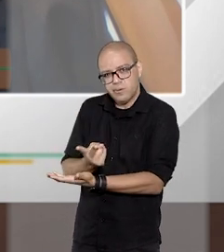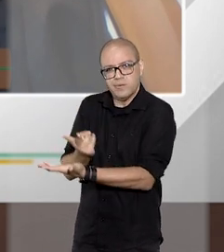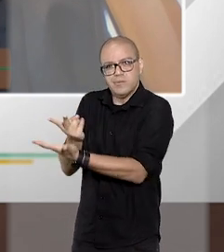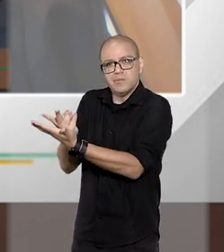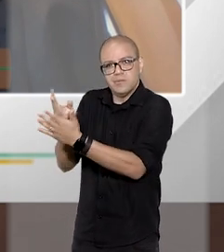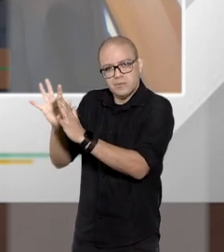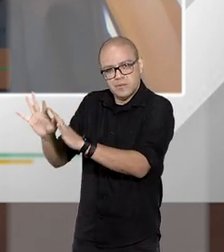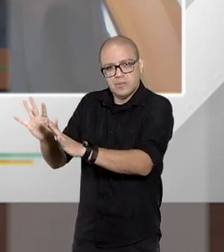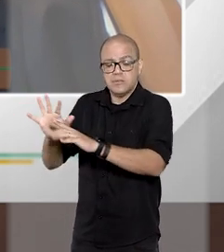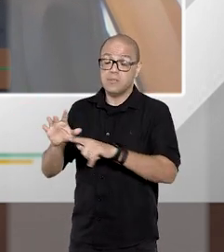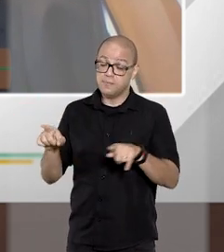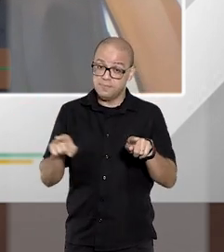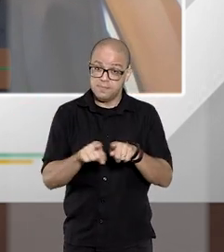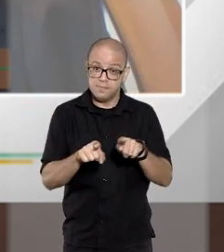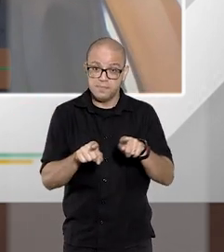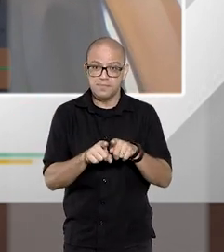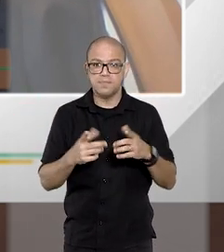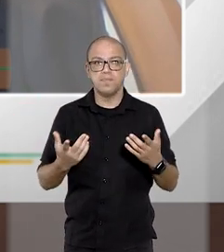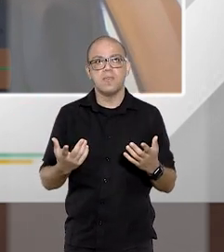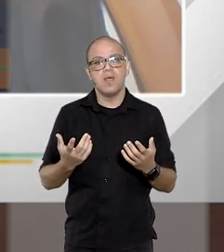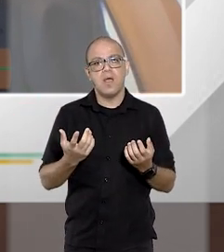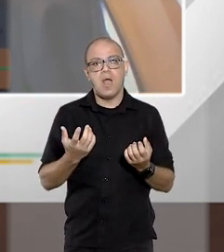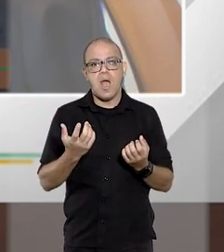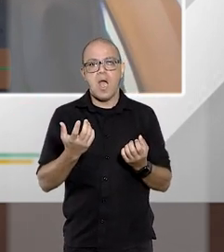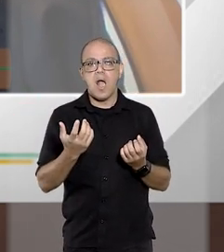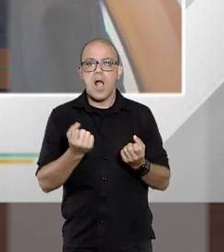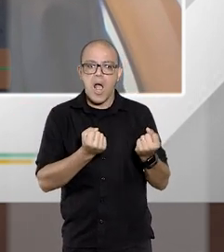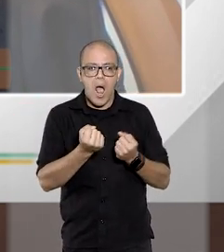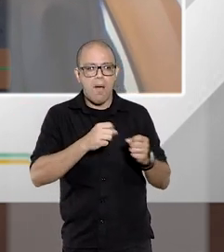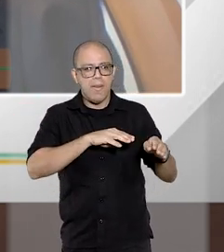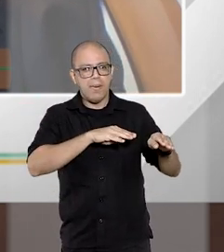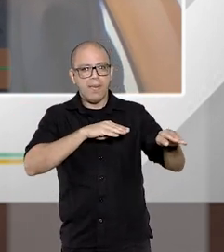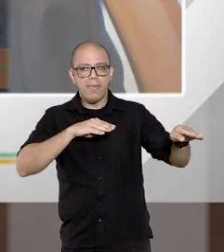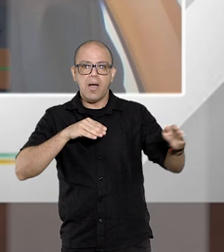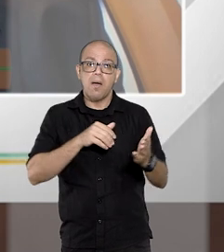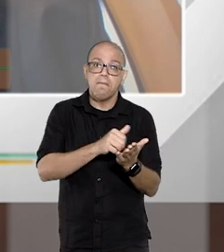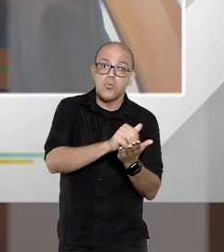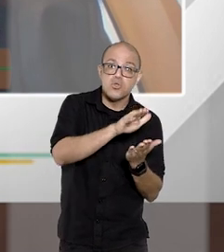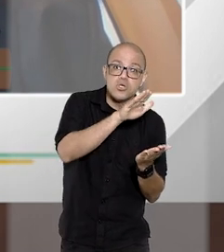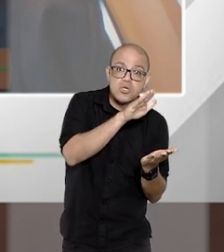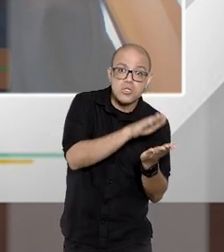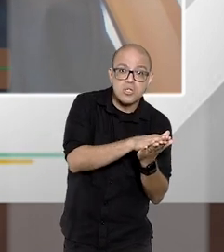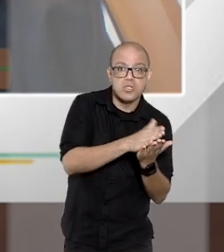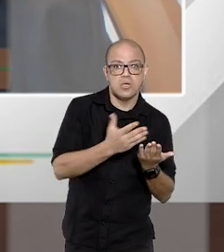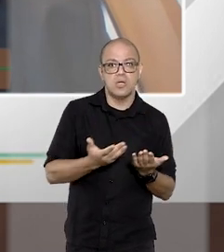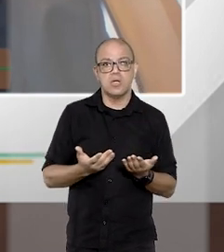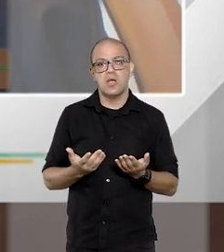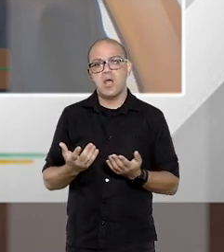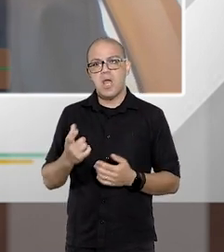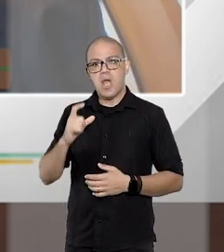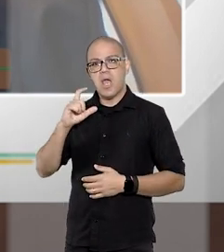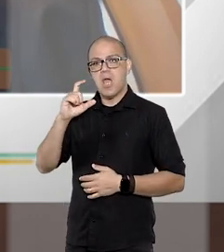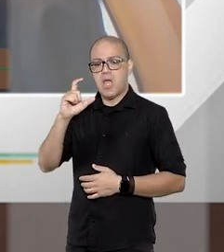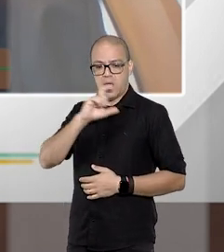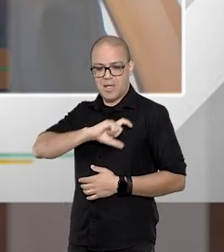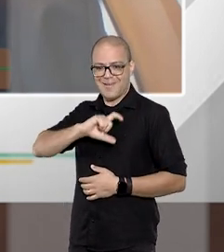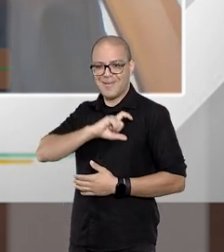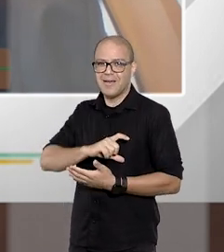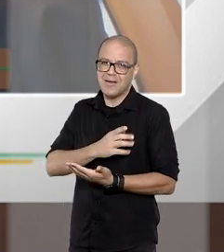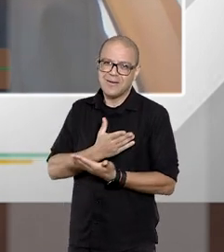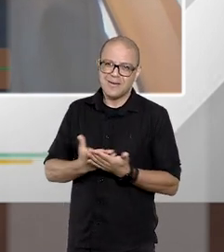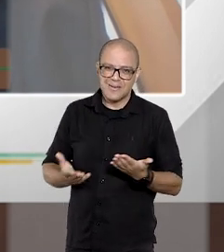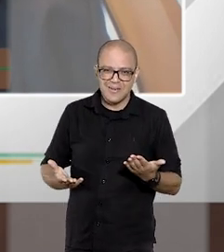também muitas questões ligadas a trânsito multas de trânsito impugnação a multa de trânsito perda de carteira de